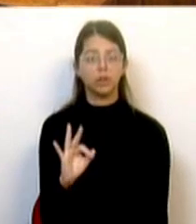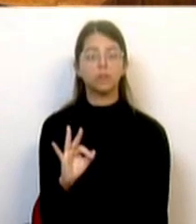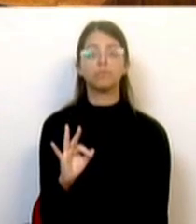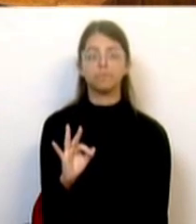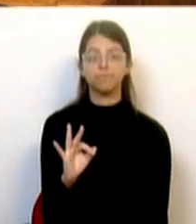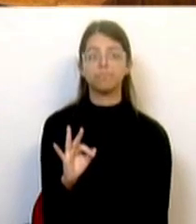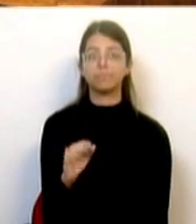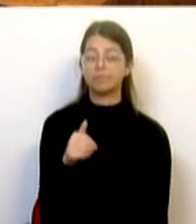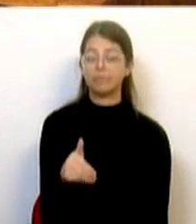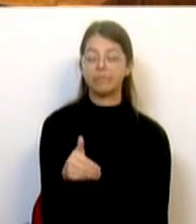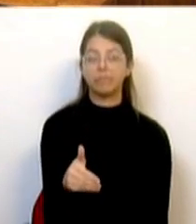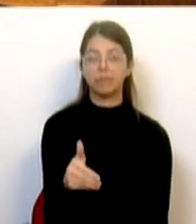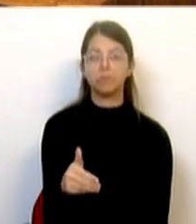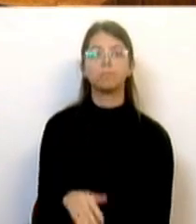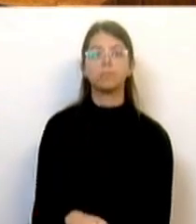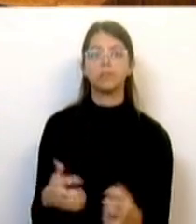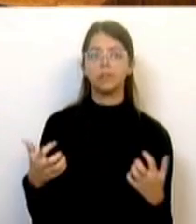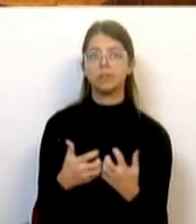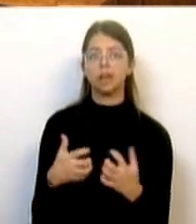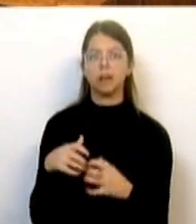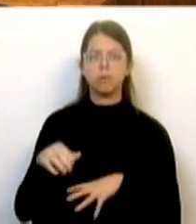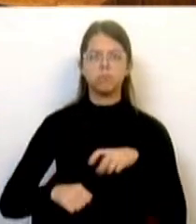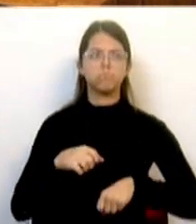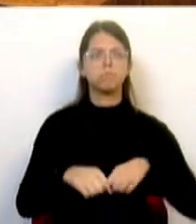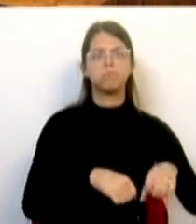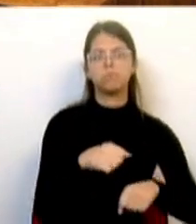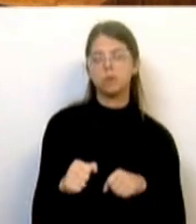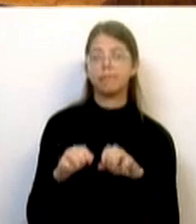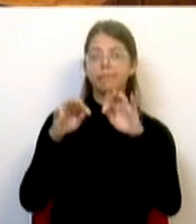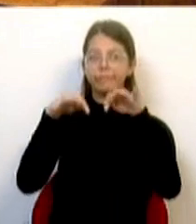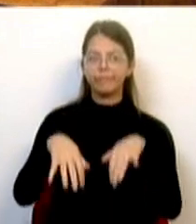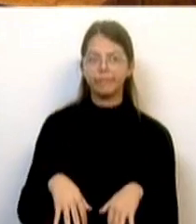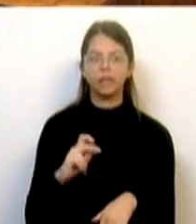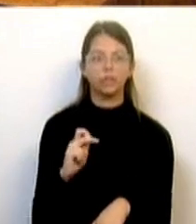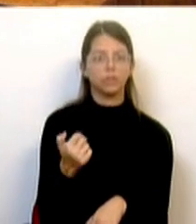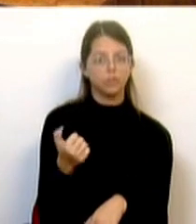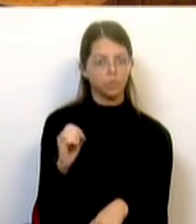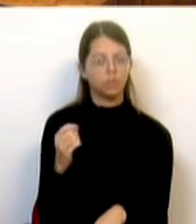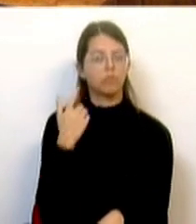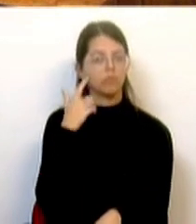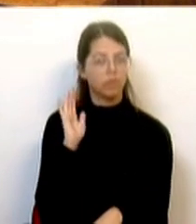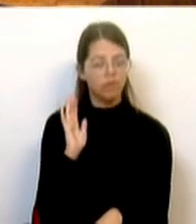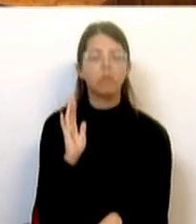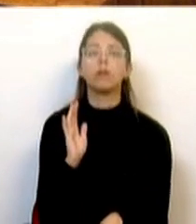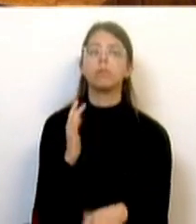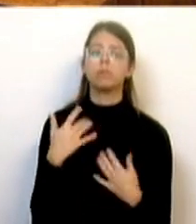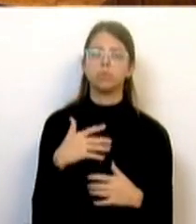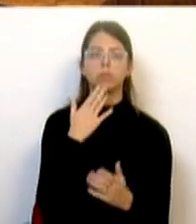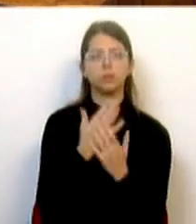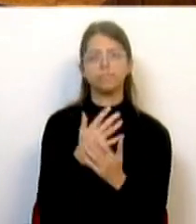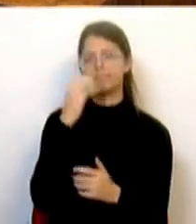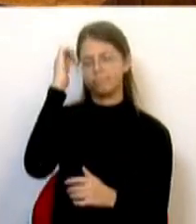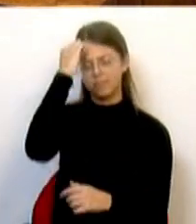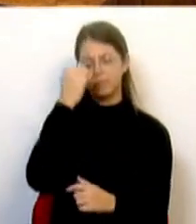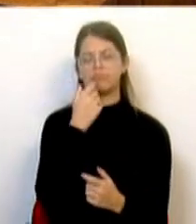aos 50 anos do fim de uma guerra colonial que teve consequências trágicas para tantos que nela combateram